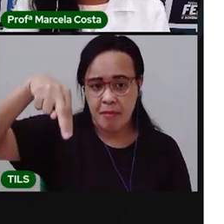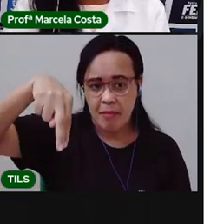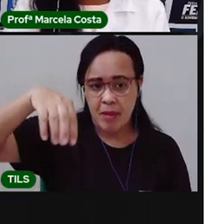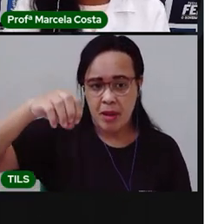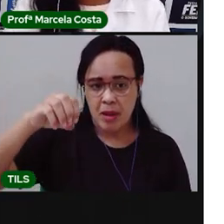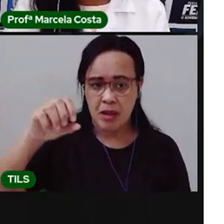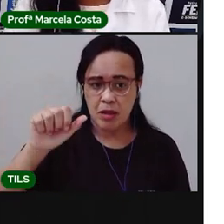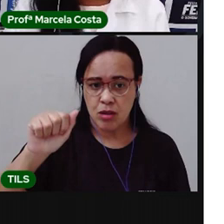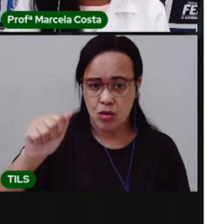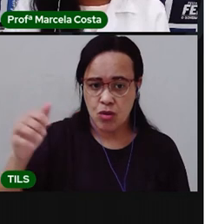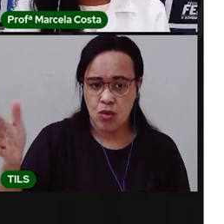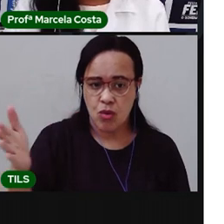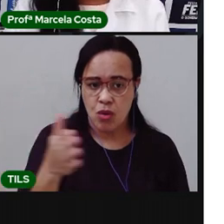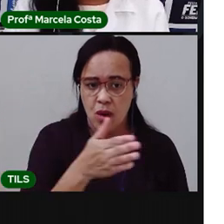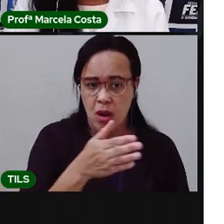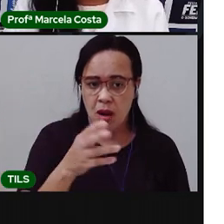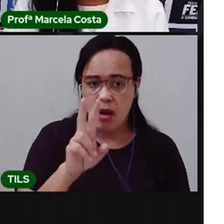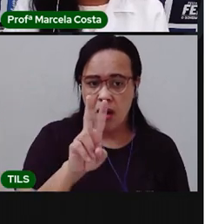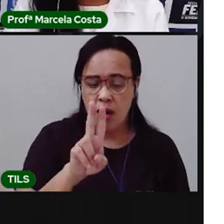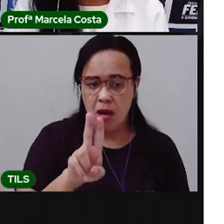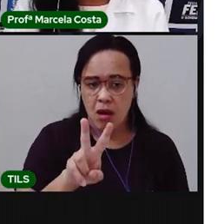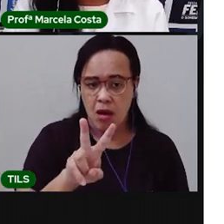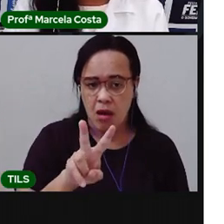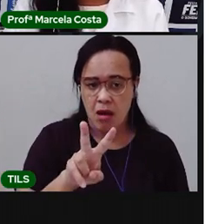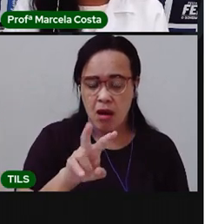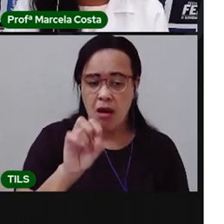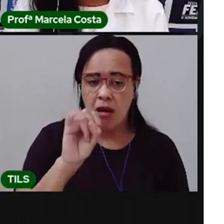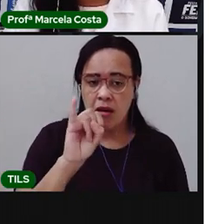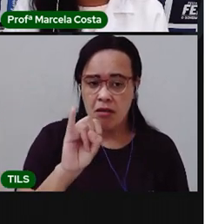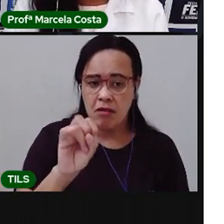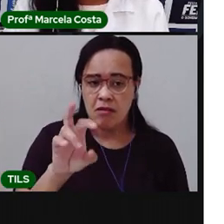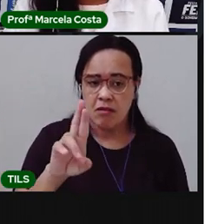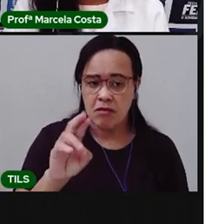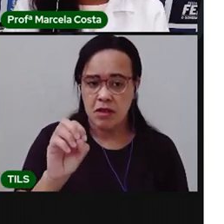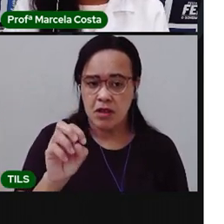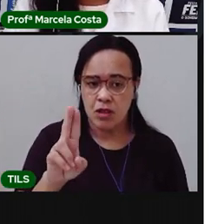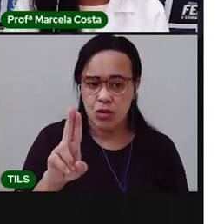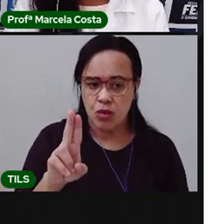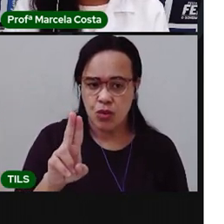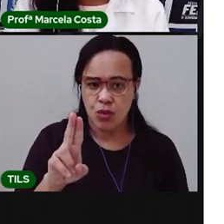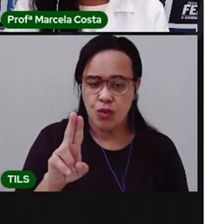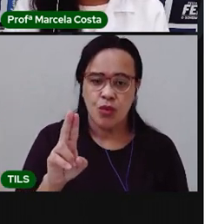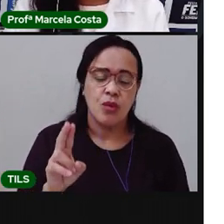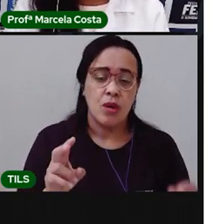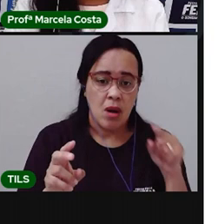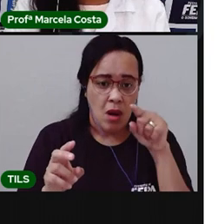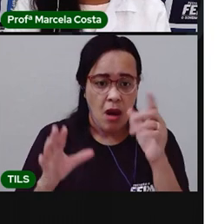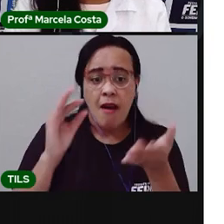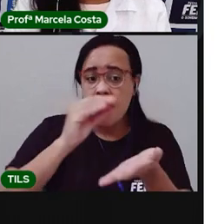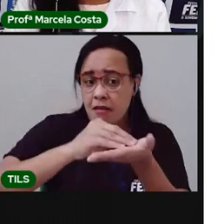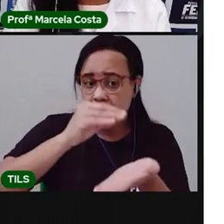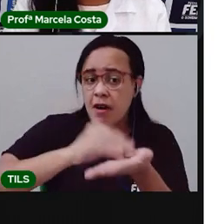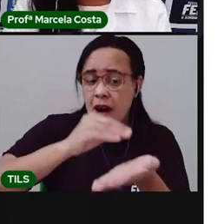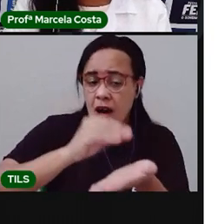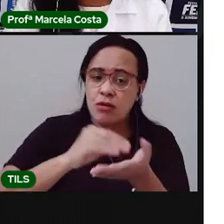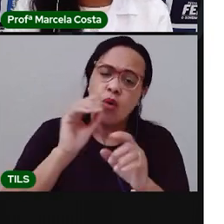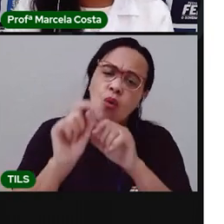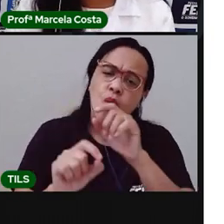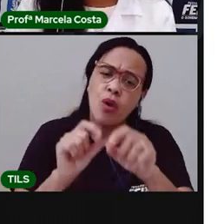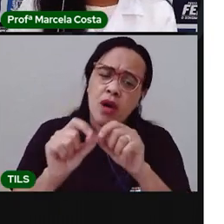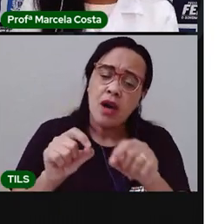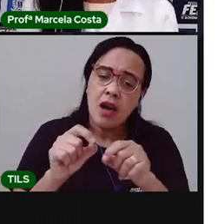vem aqui, ó. A... E está faltando uma palavra. A... Virou. O que foi que virou?